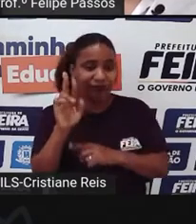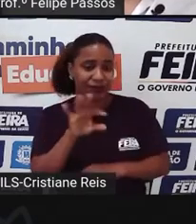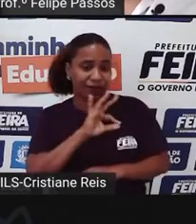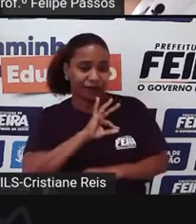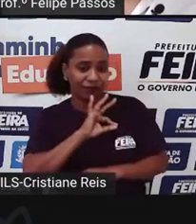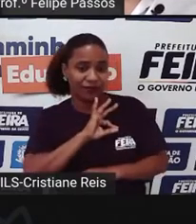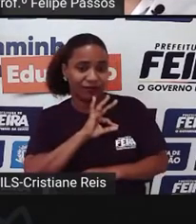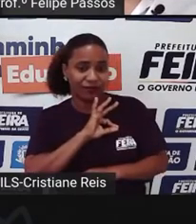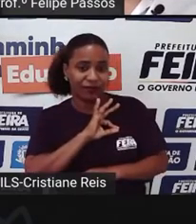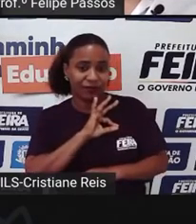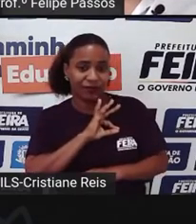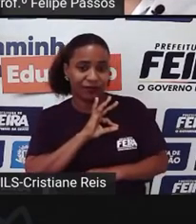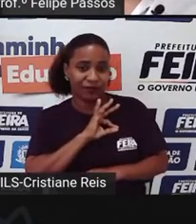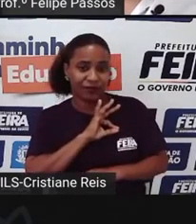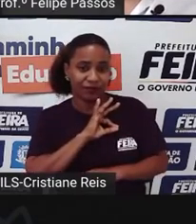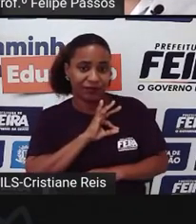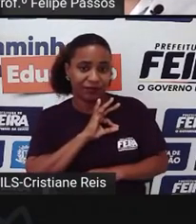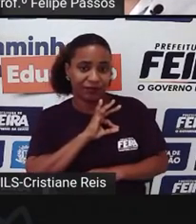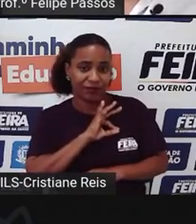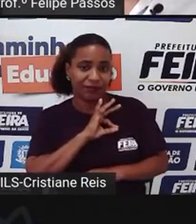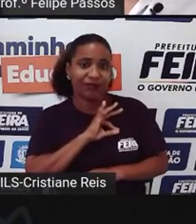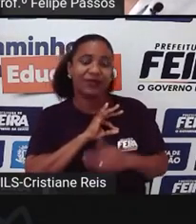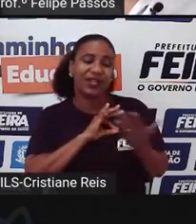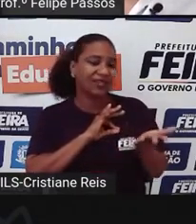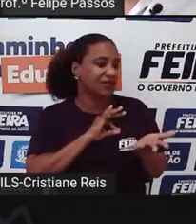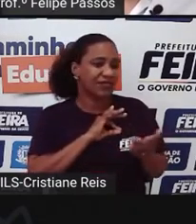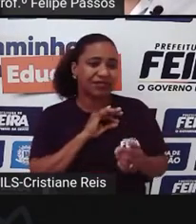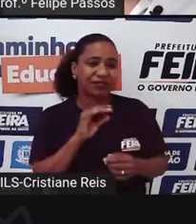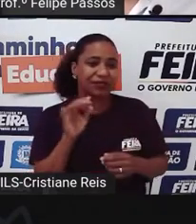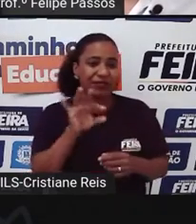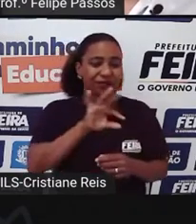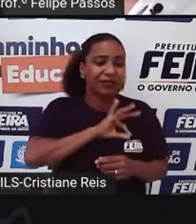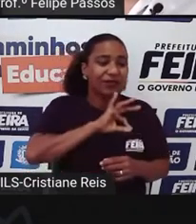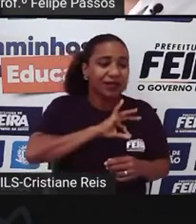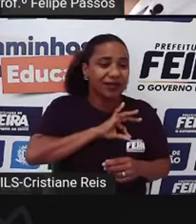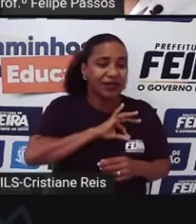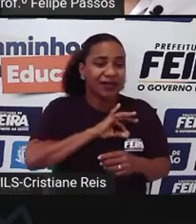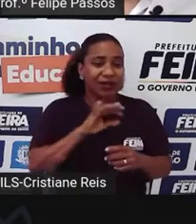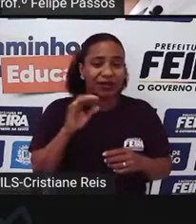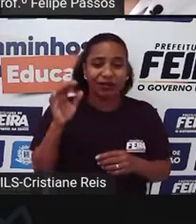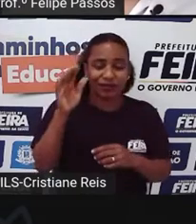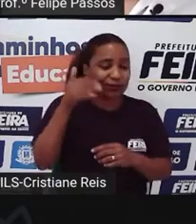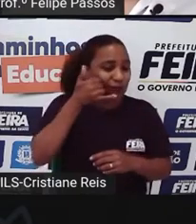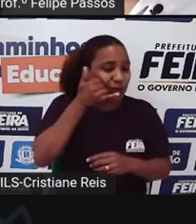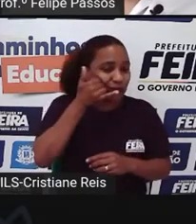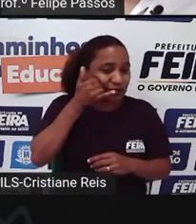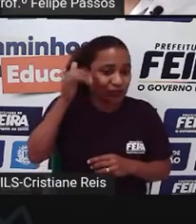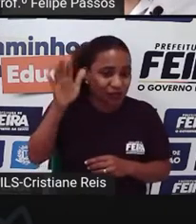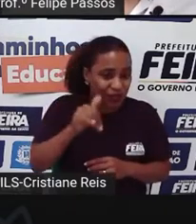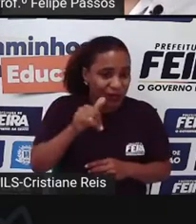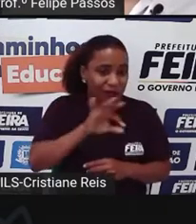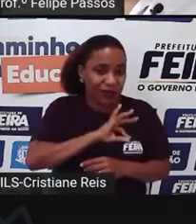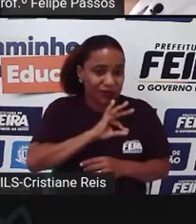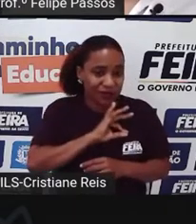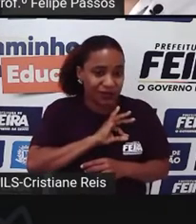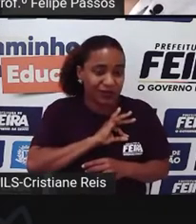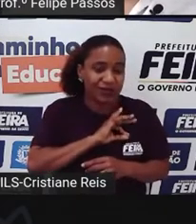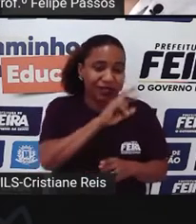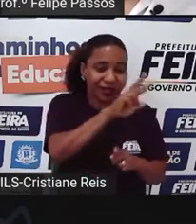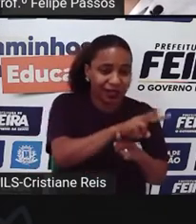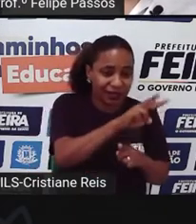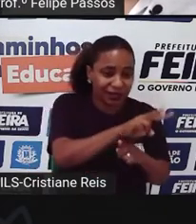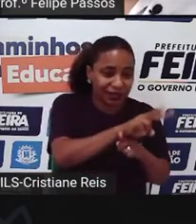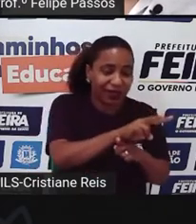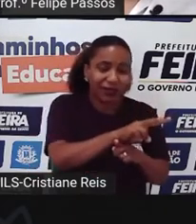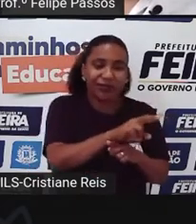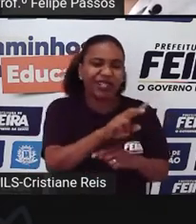Às vezes Dá menos importância Ao caso Do que o caso merece É uma lei Gente Então acho que Não